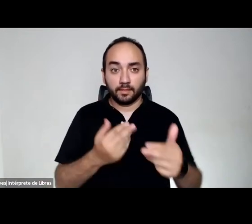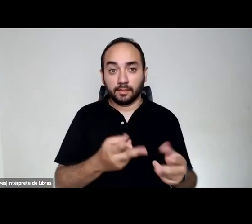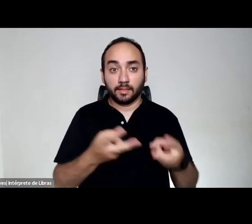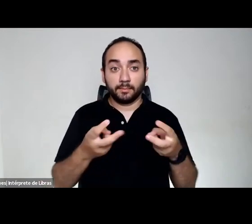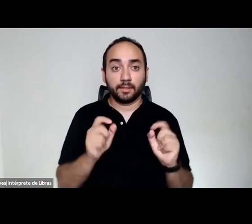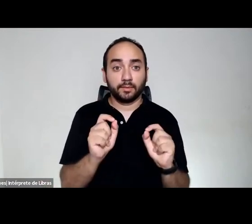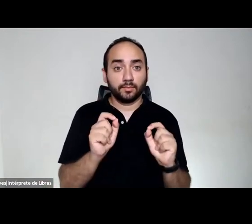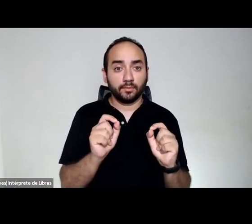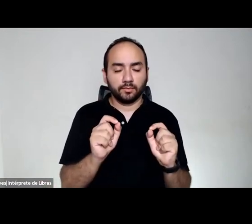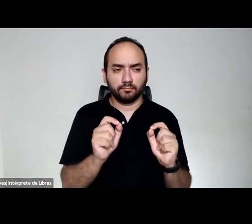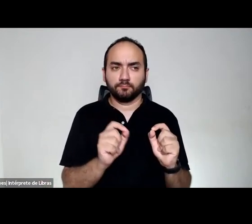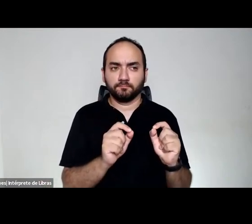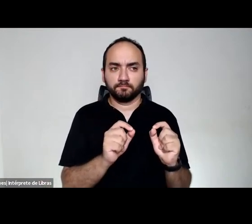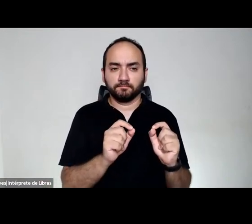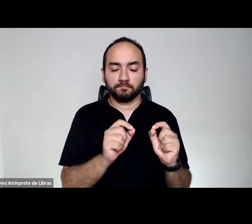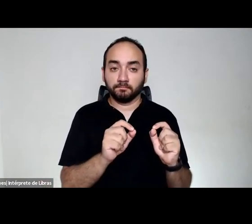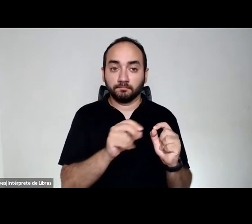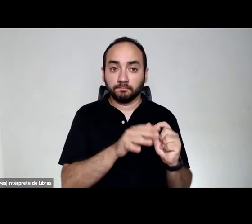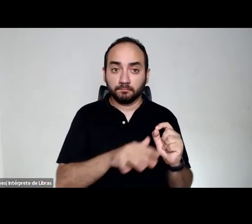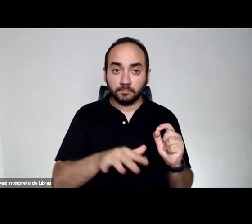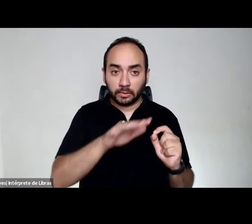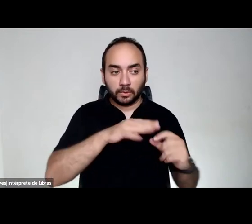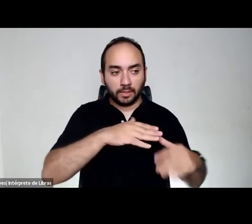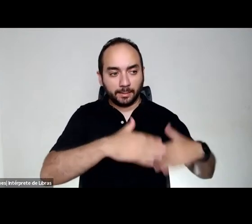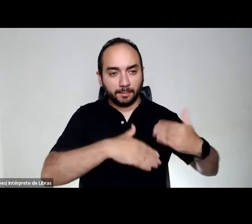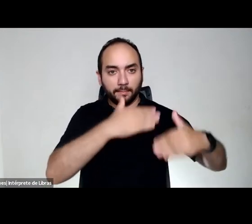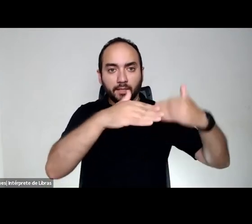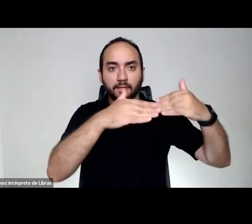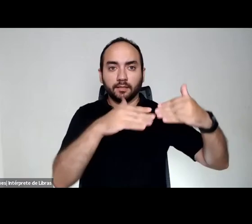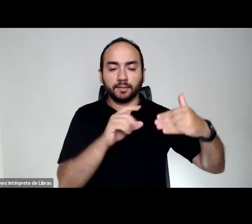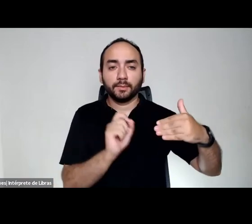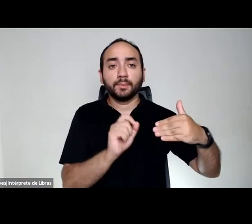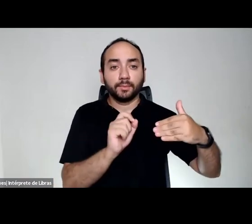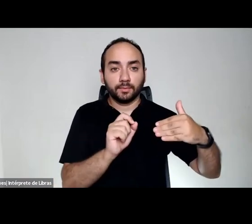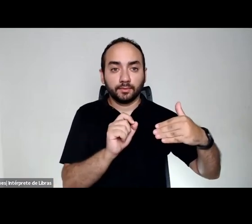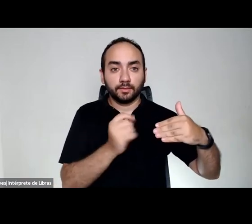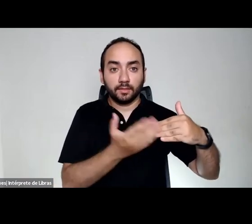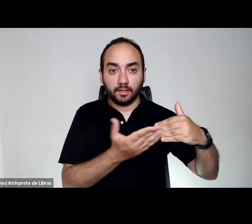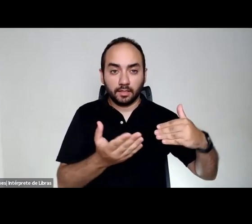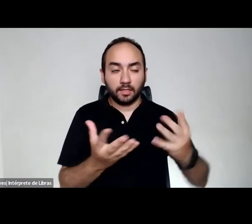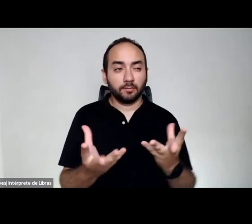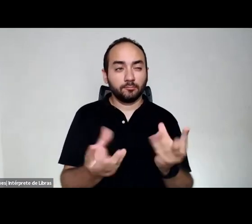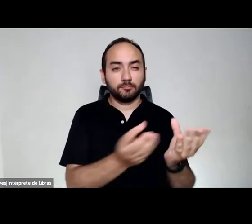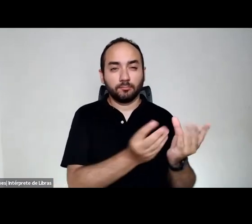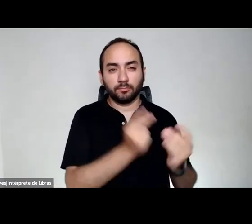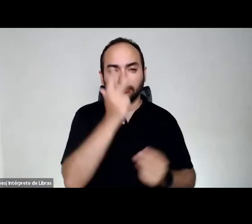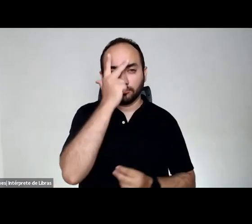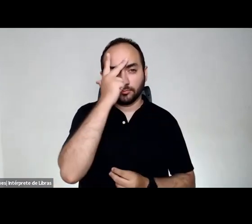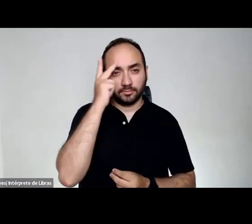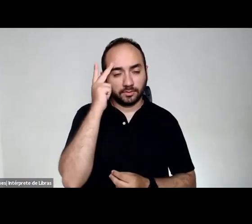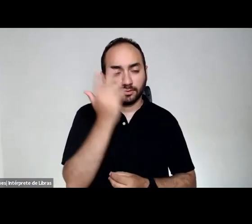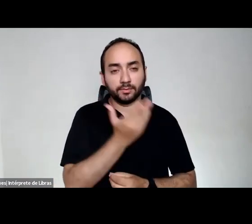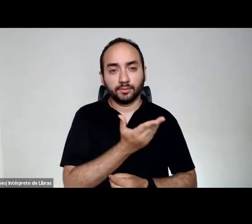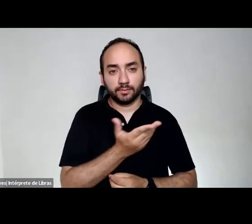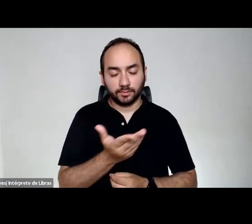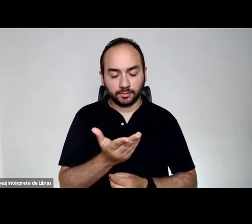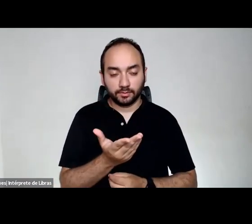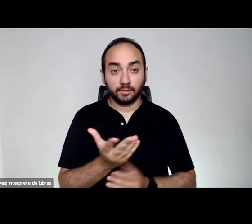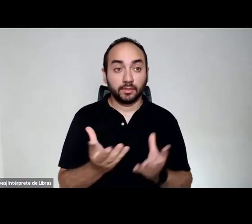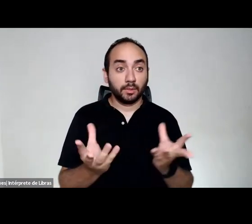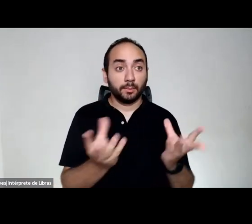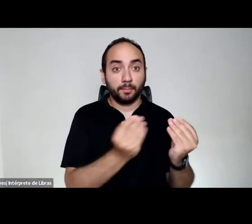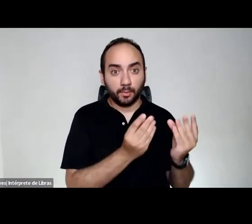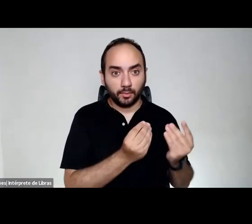nitidamente o avanço de número de pessoas, a quantidade de